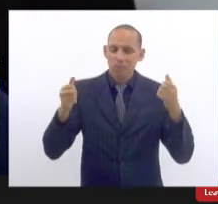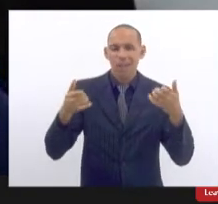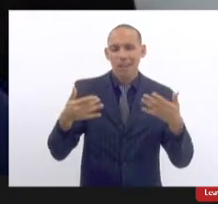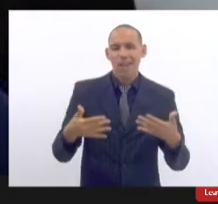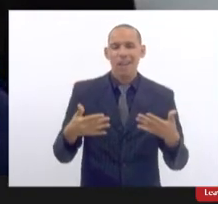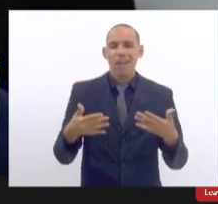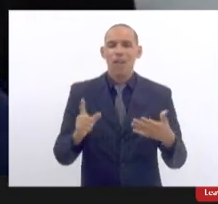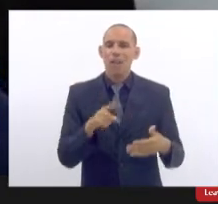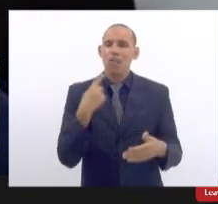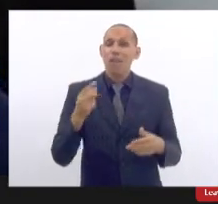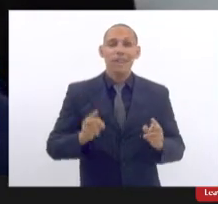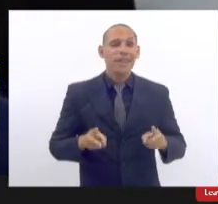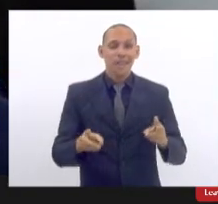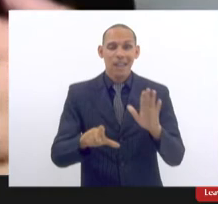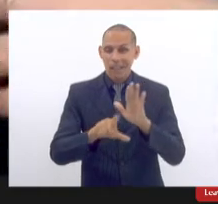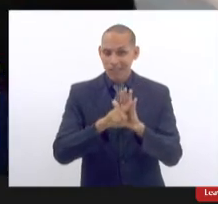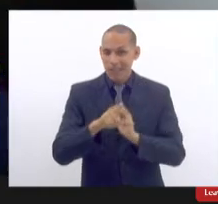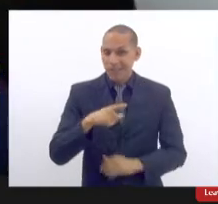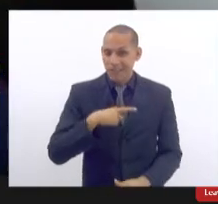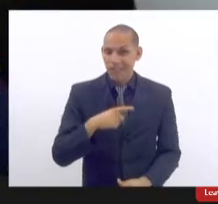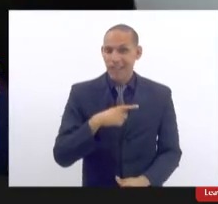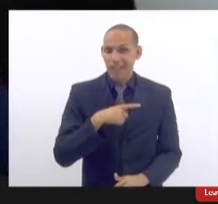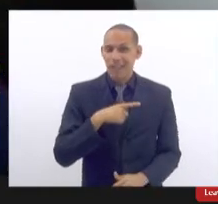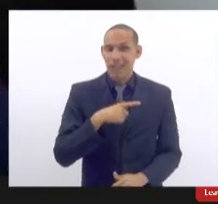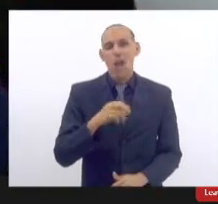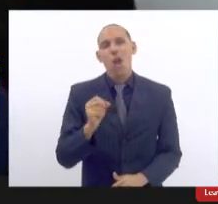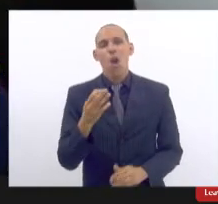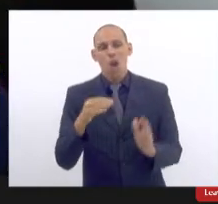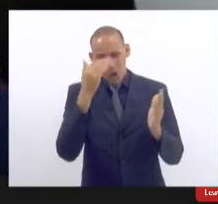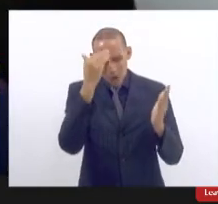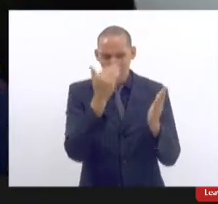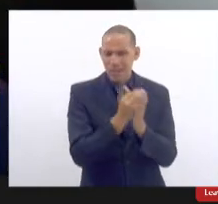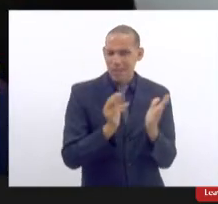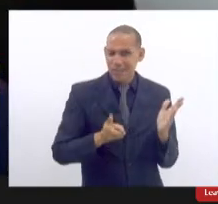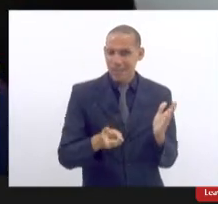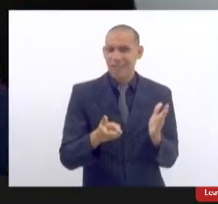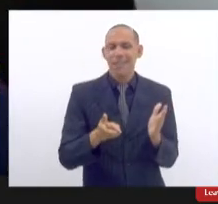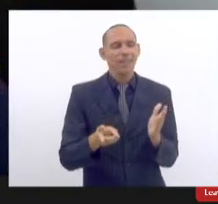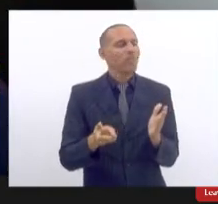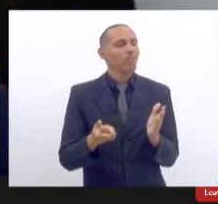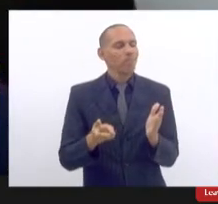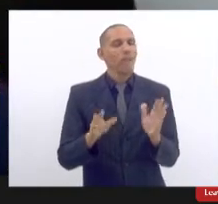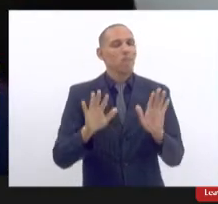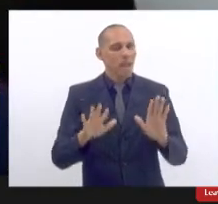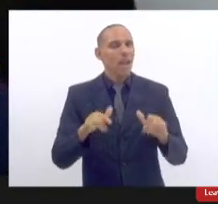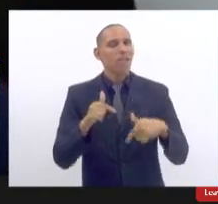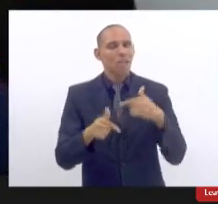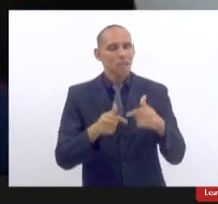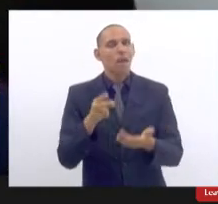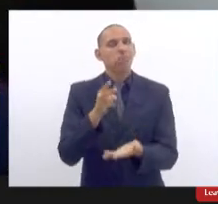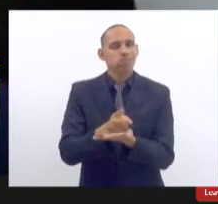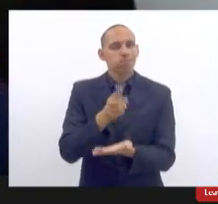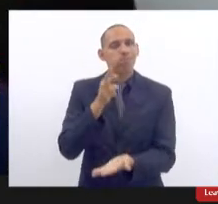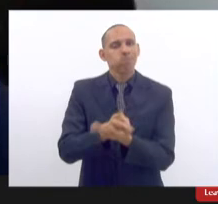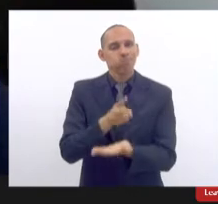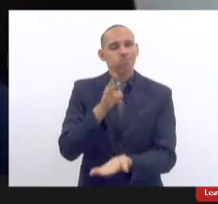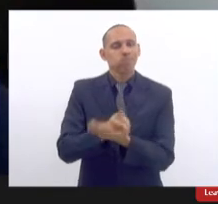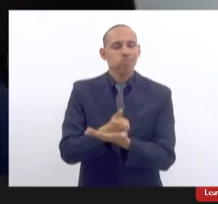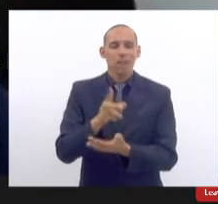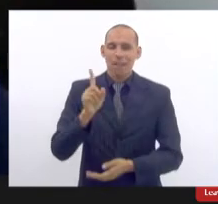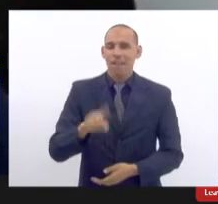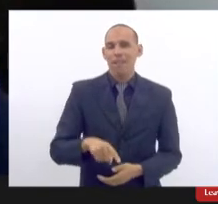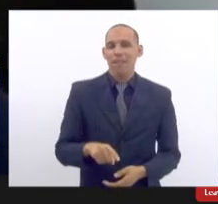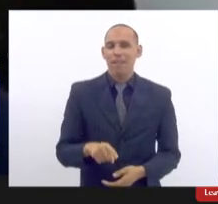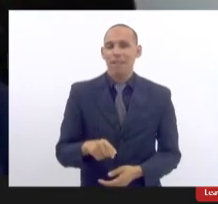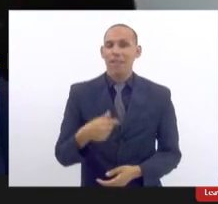sempre a gente tem a lei e que ela vai ser cumprida mas é um trabalho que é contínuo e eu gosto